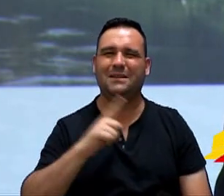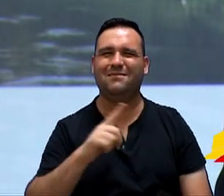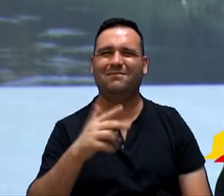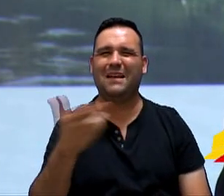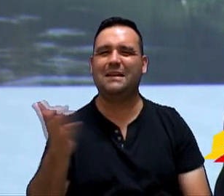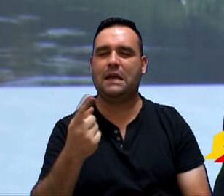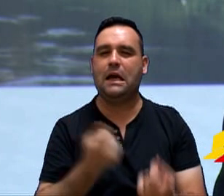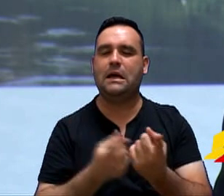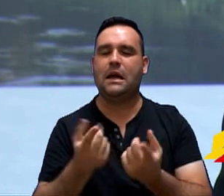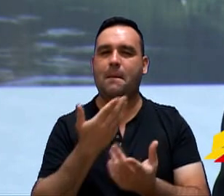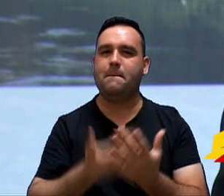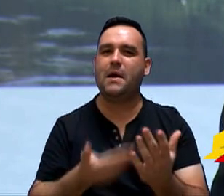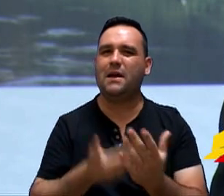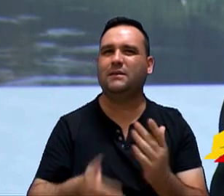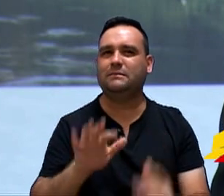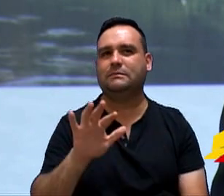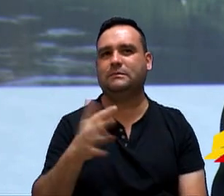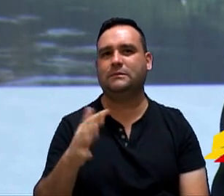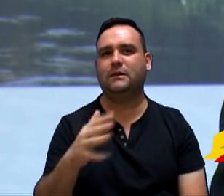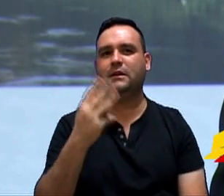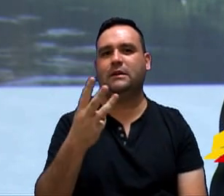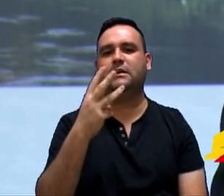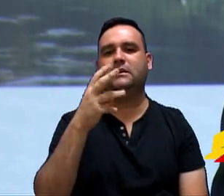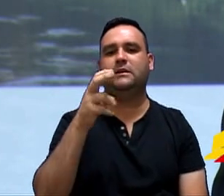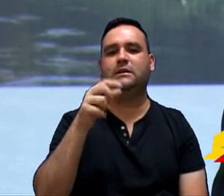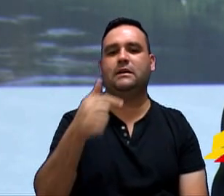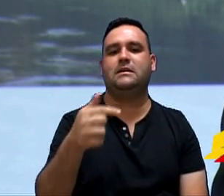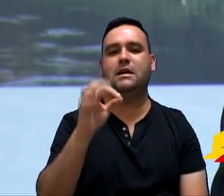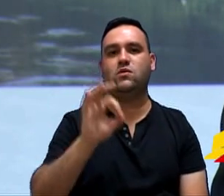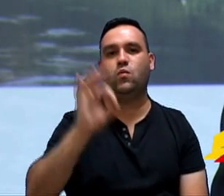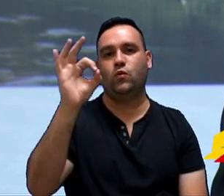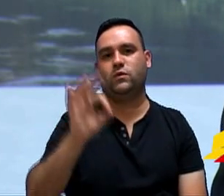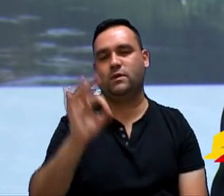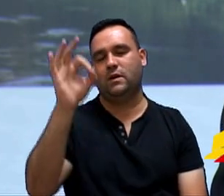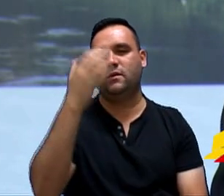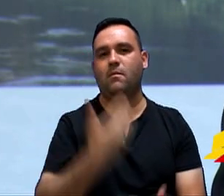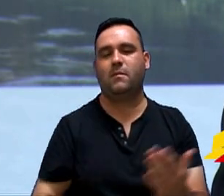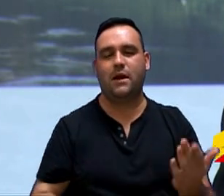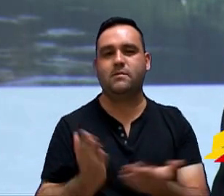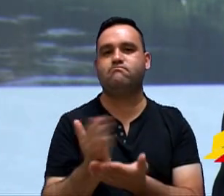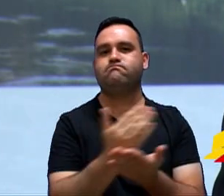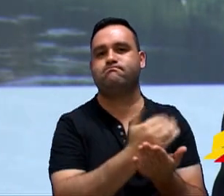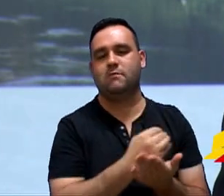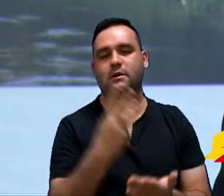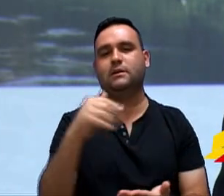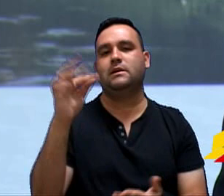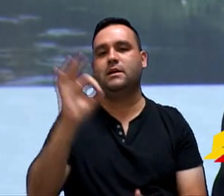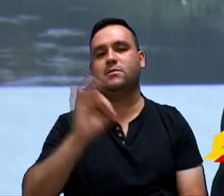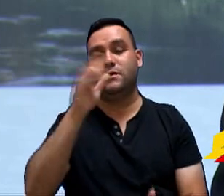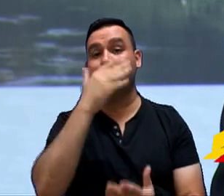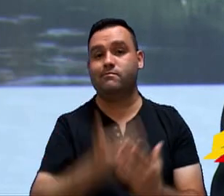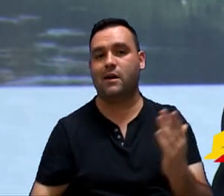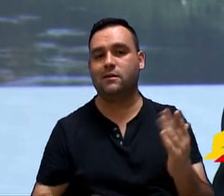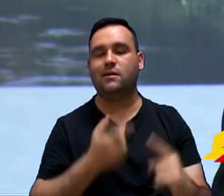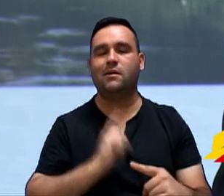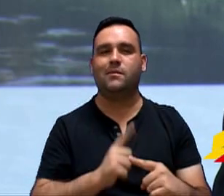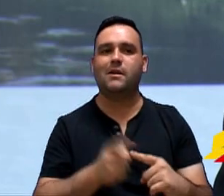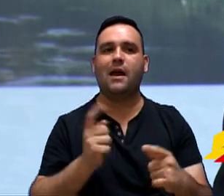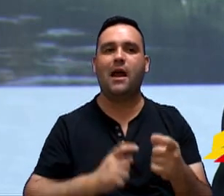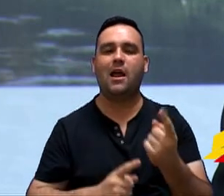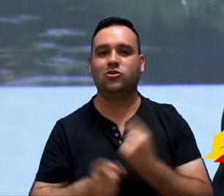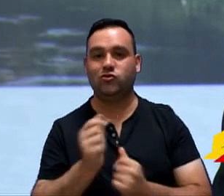perda de recursos na ordem de 37%, de 37% entre